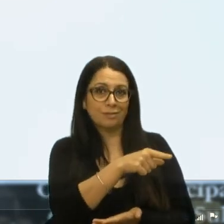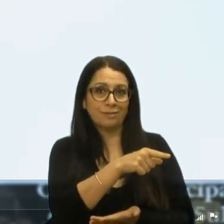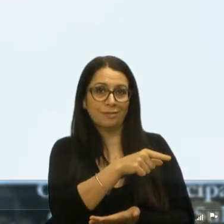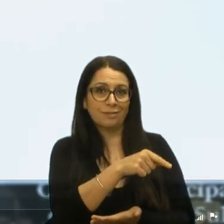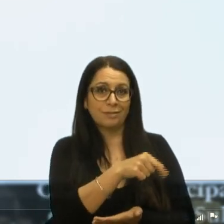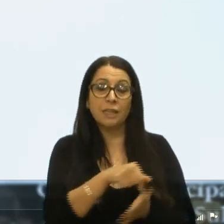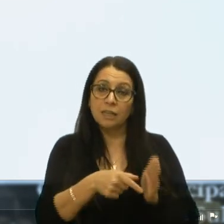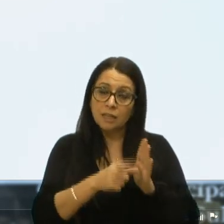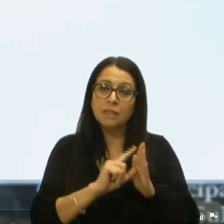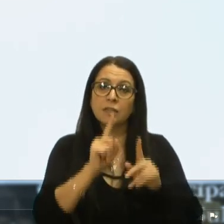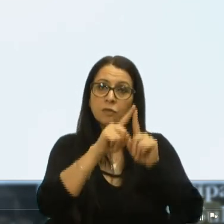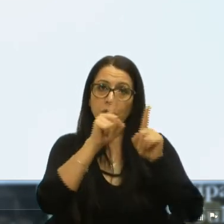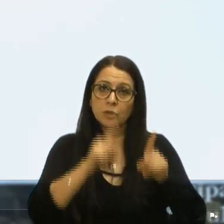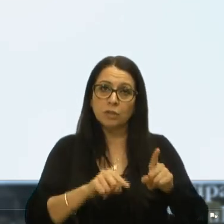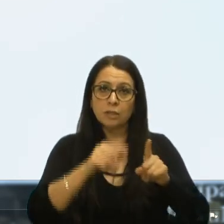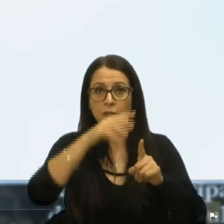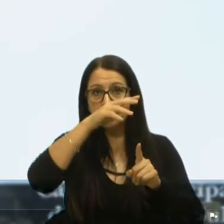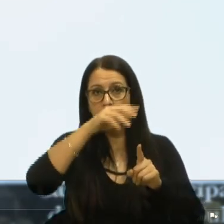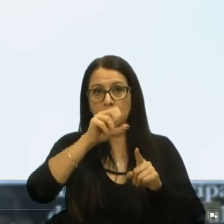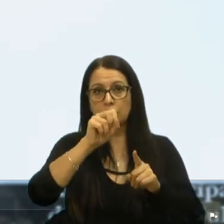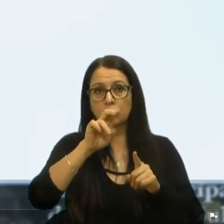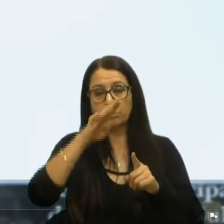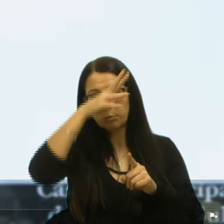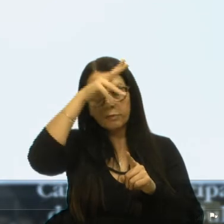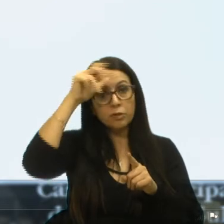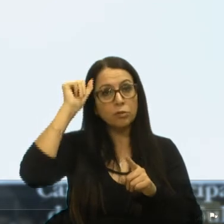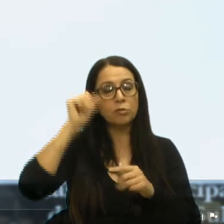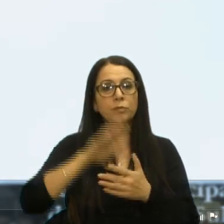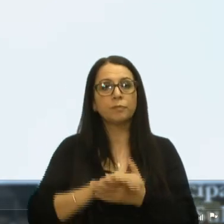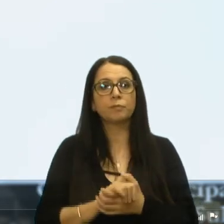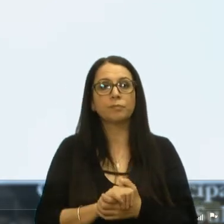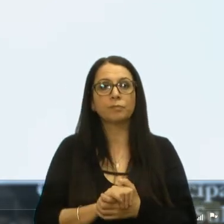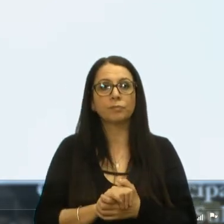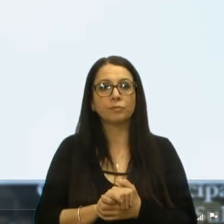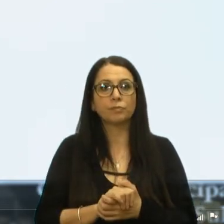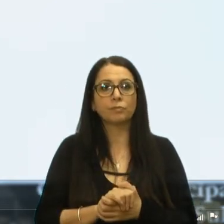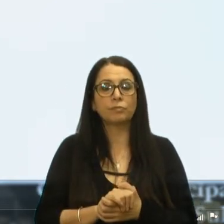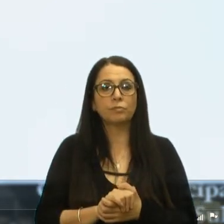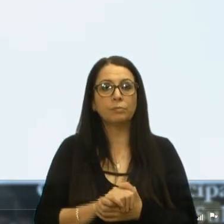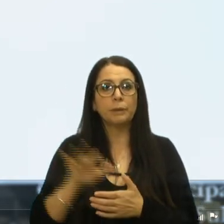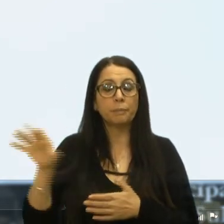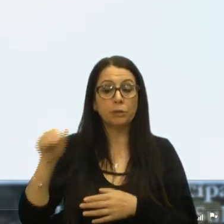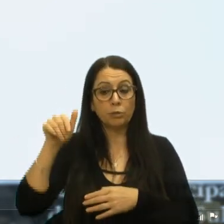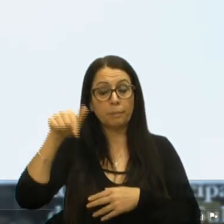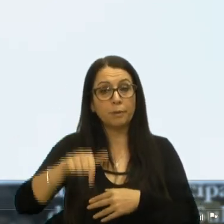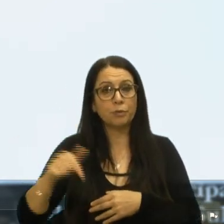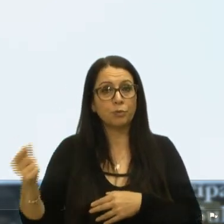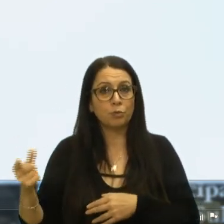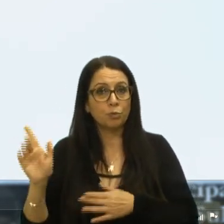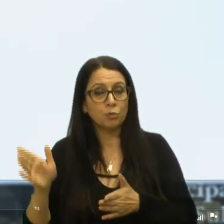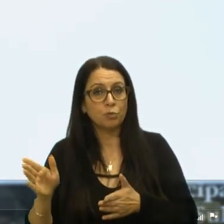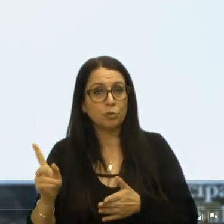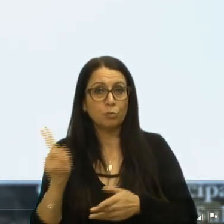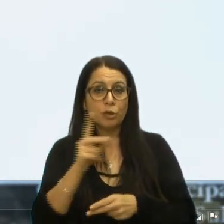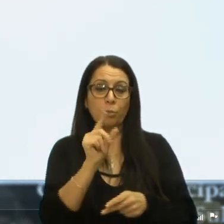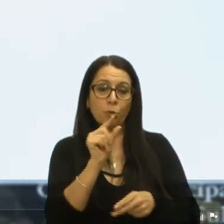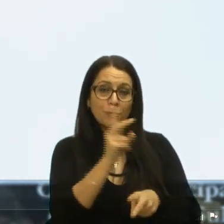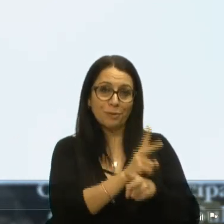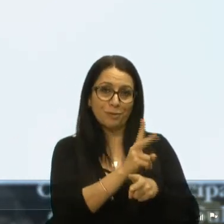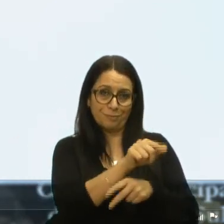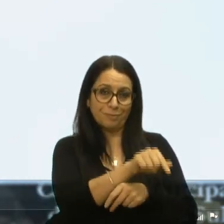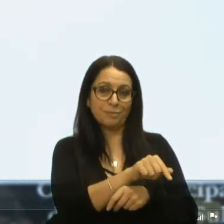Antes dos funcionários da superfeitura, eu tinha pegado lá embaixo onde está hoje, colocado ali provisória, tinha